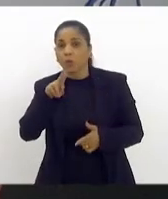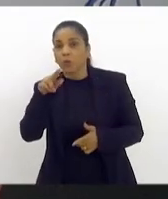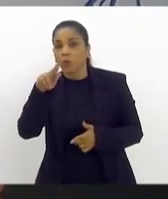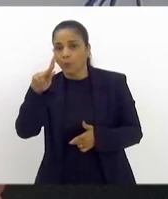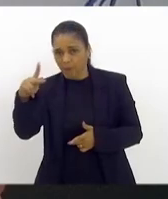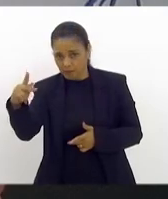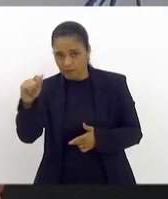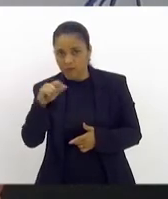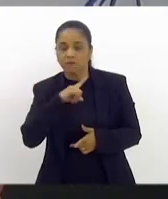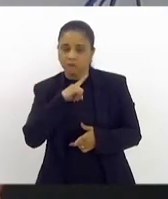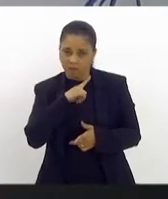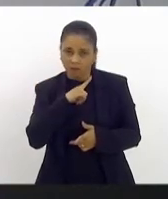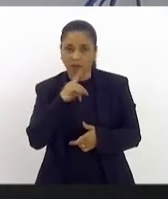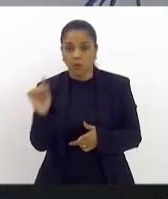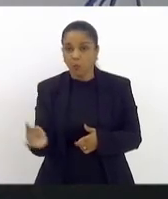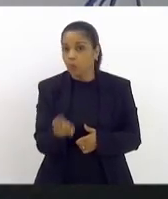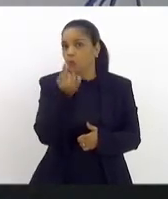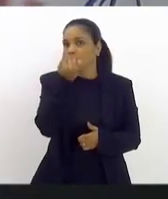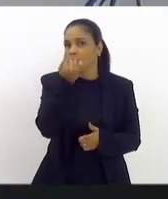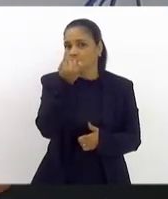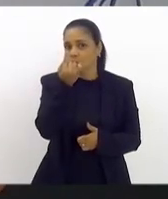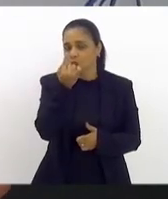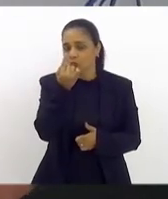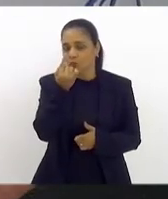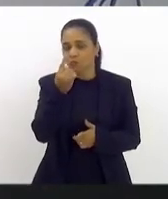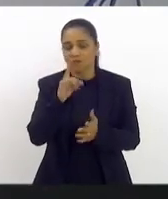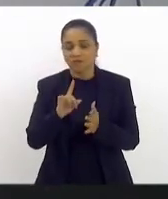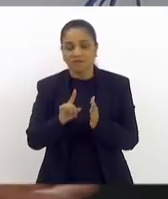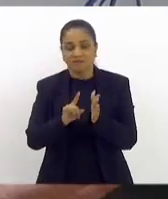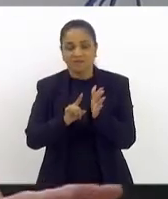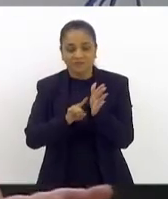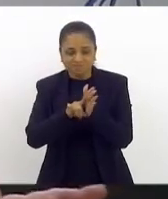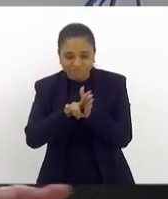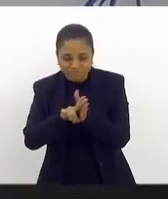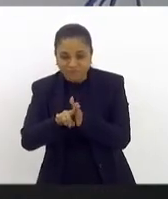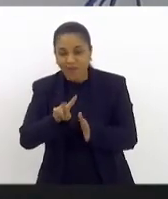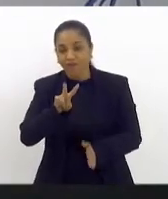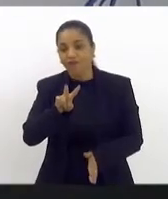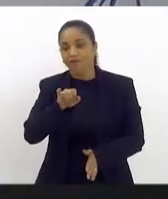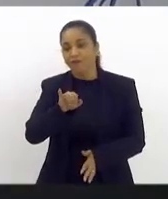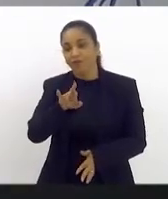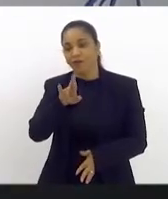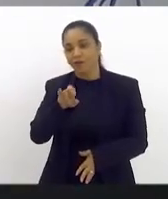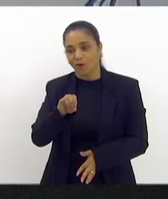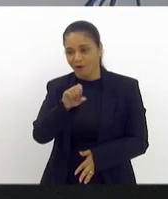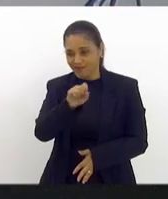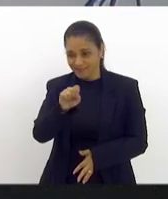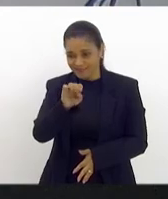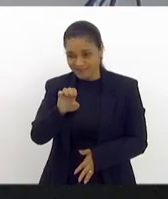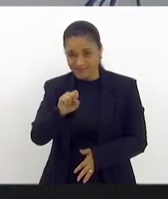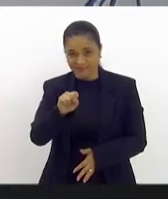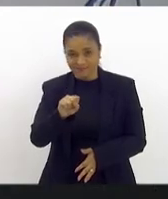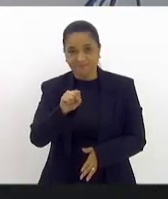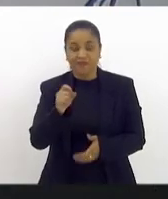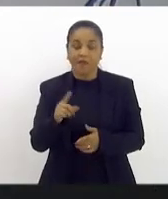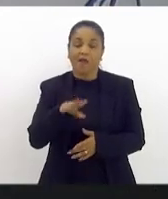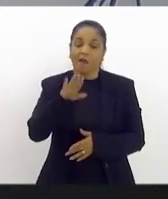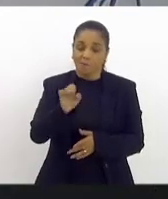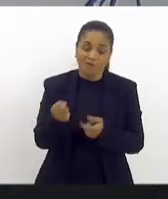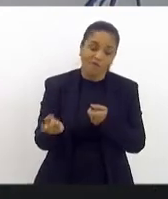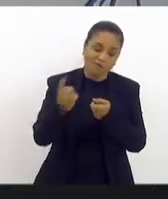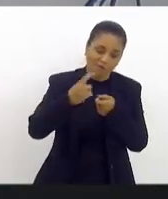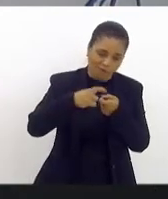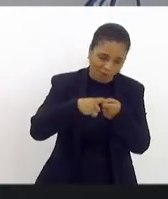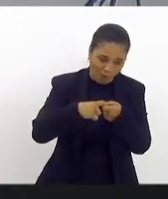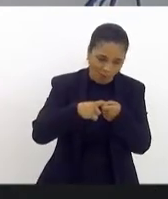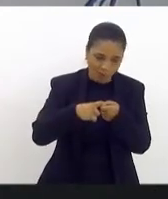residente que só sabe diagnosticar viroses. Então, a mãe volta com aquela criança